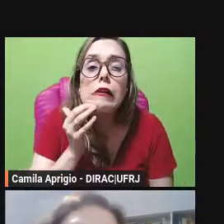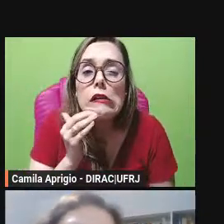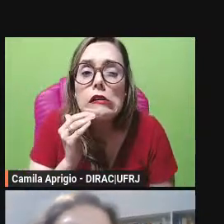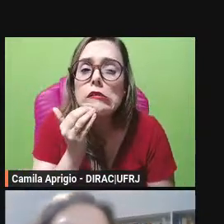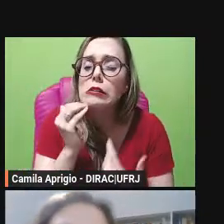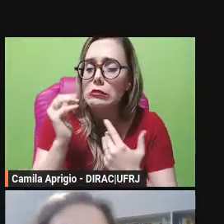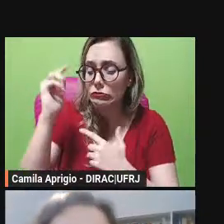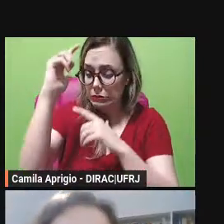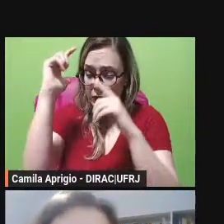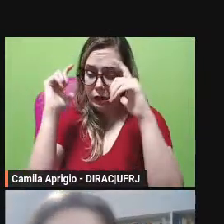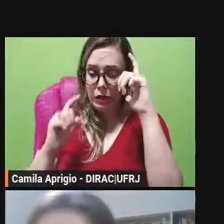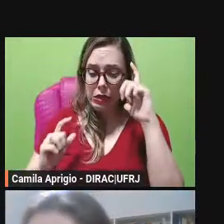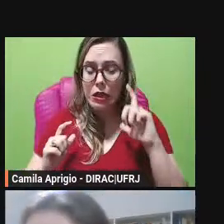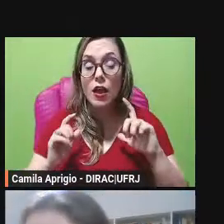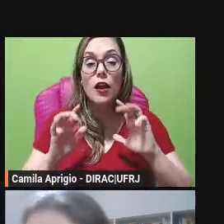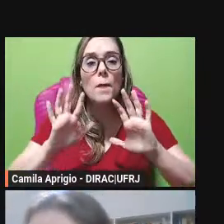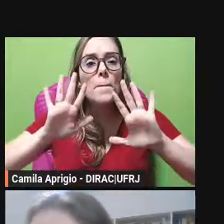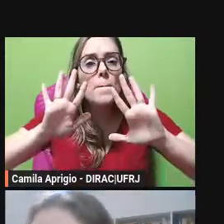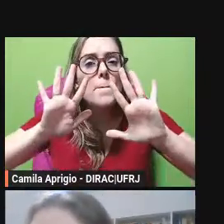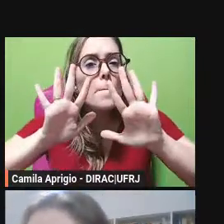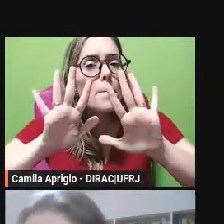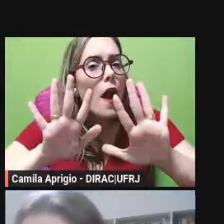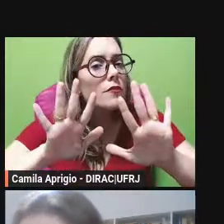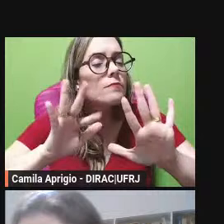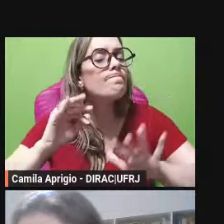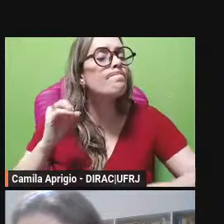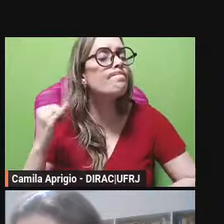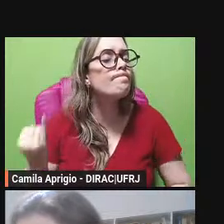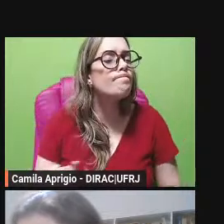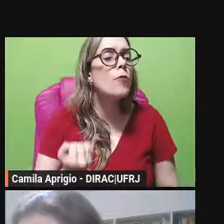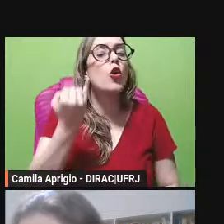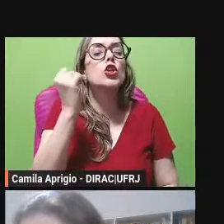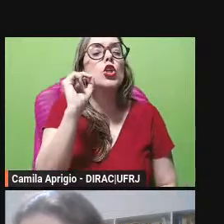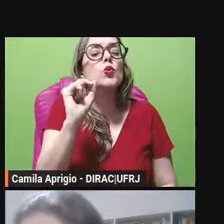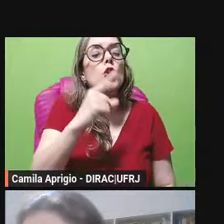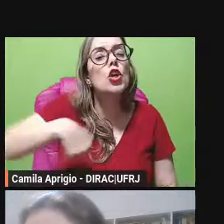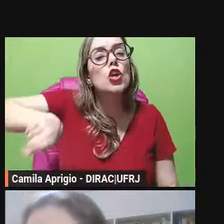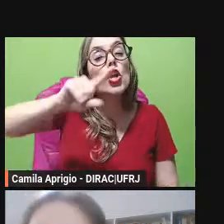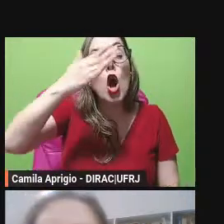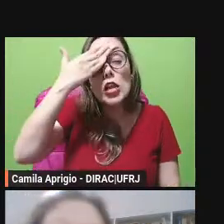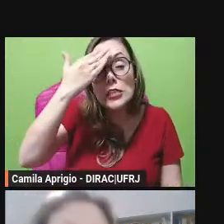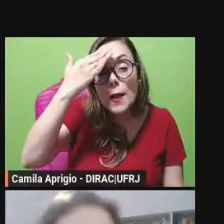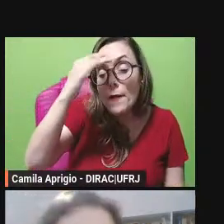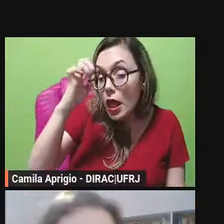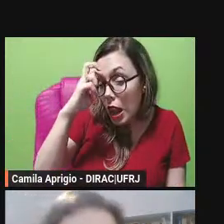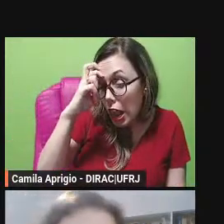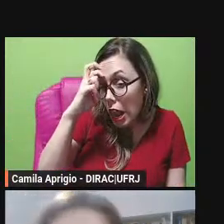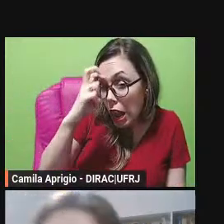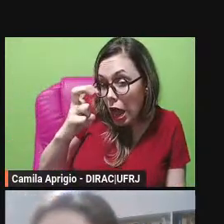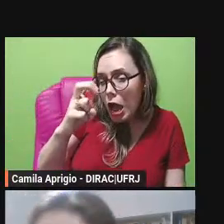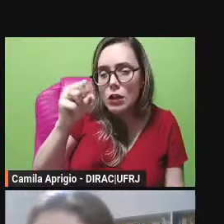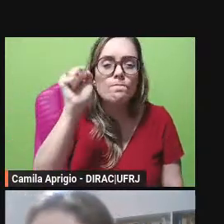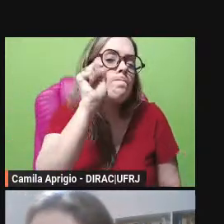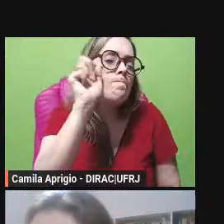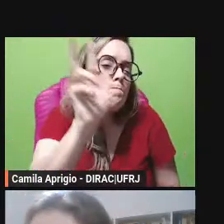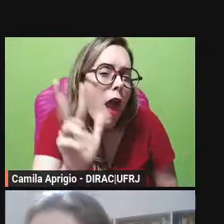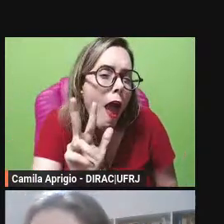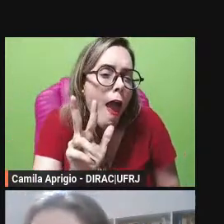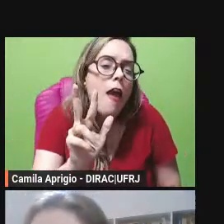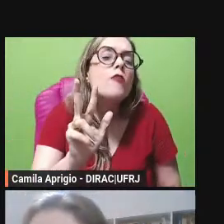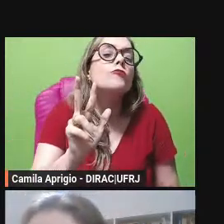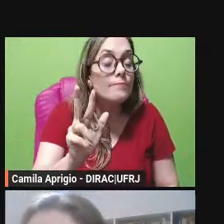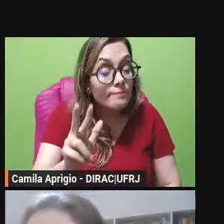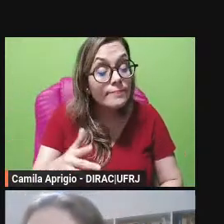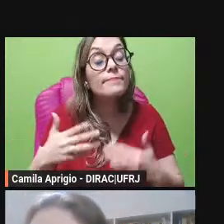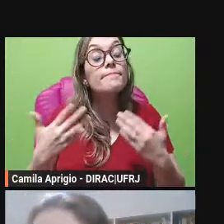era extremamente inteligente e sagaz e embora não exista nenhuma